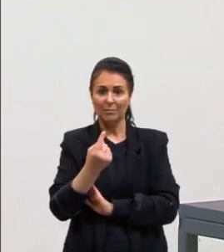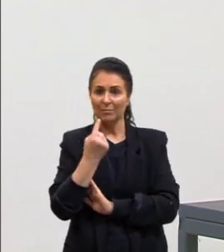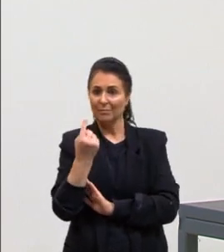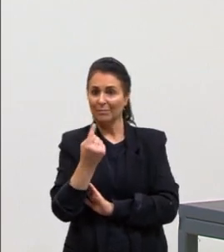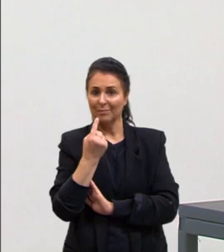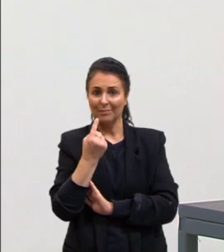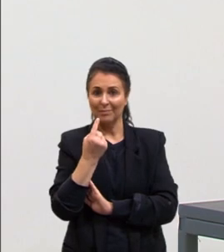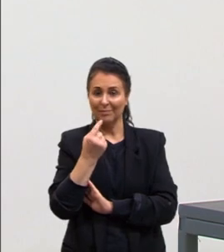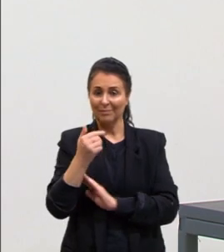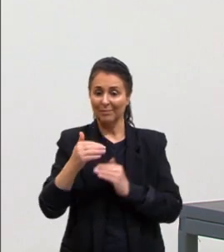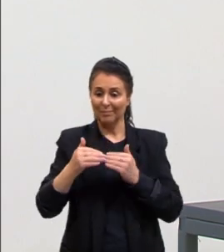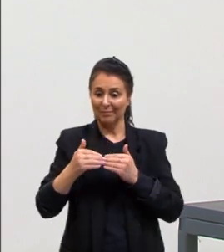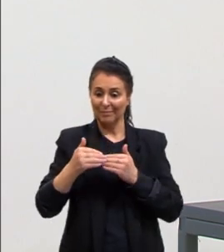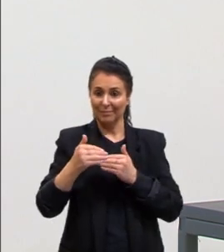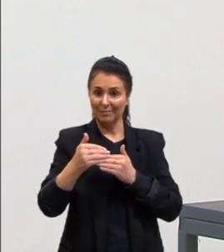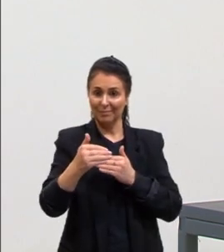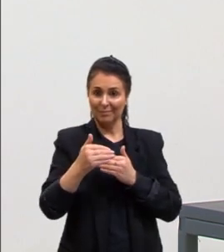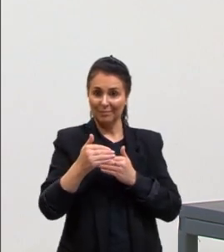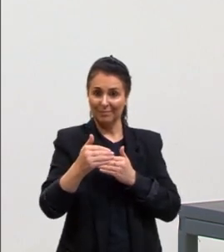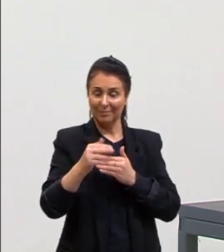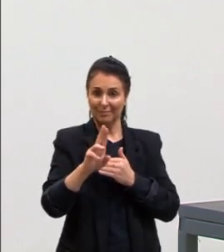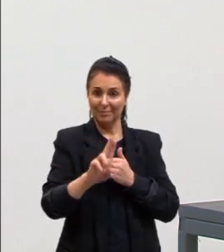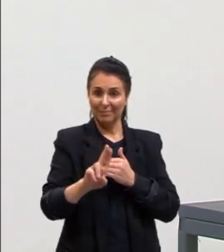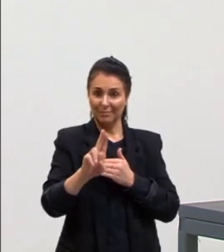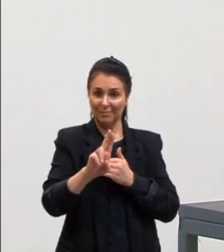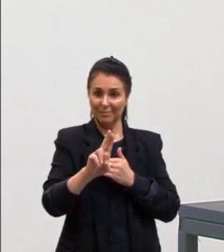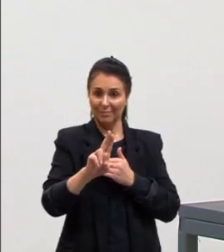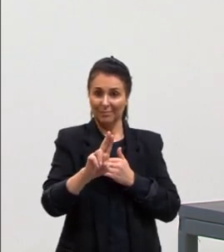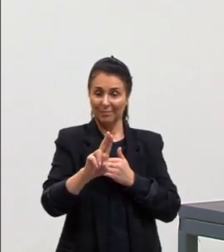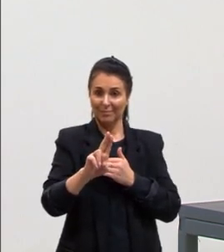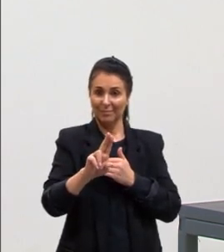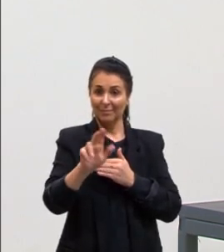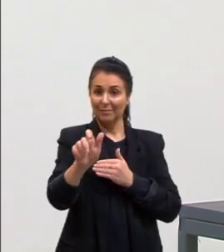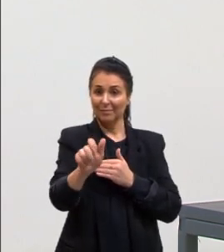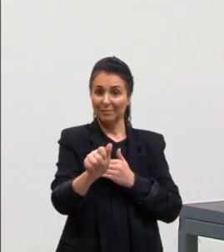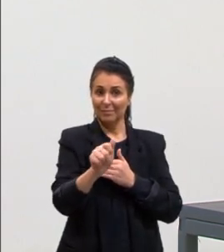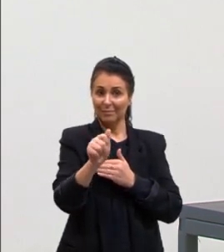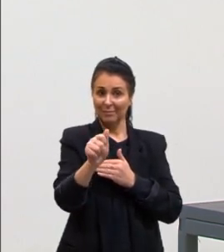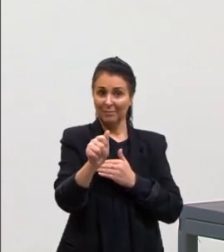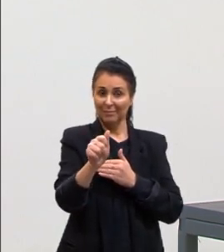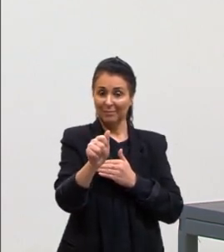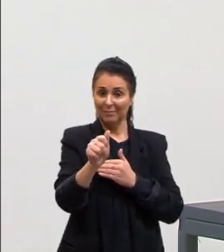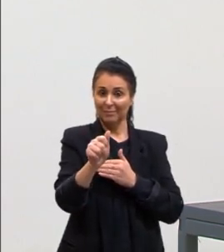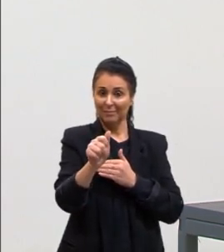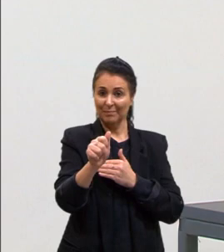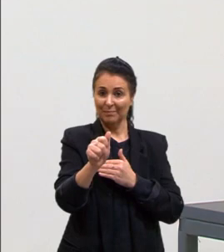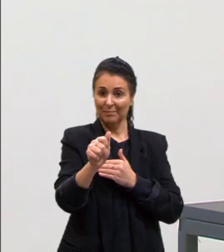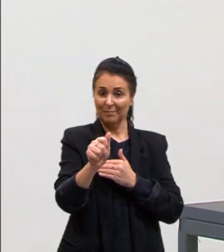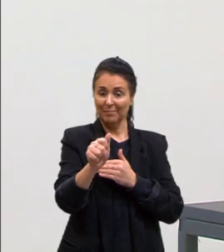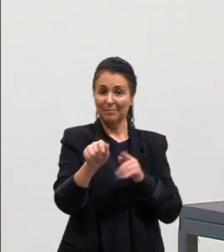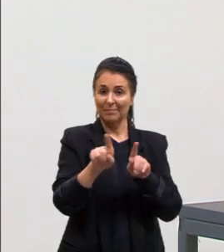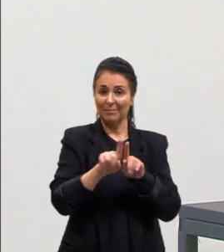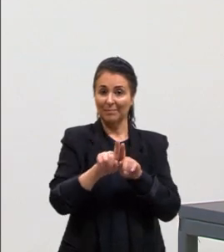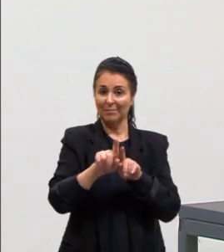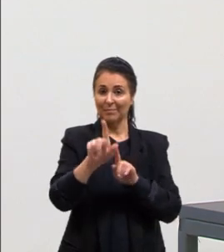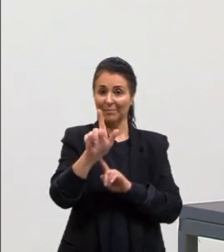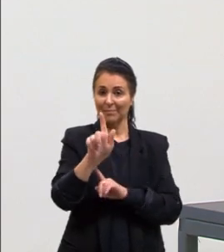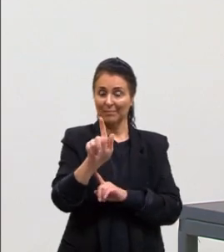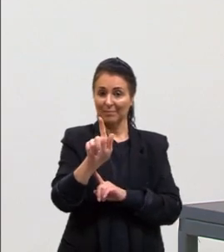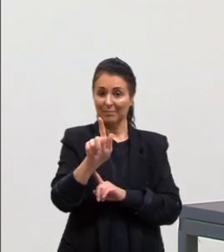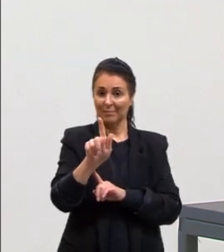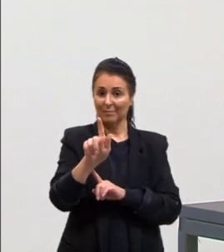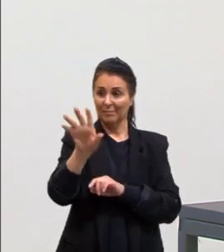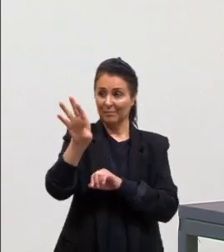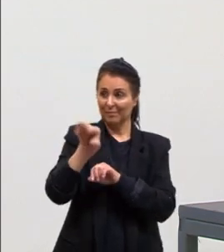Então, o U vem para frente da fila, puxa o A daqui e puxa o G daqui.